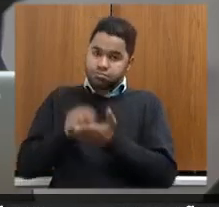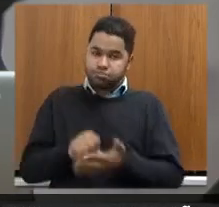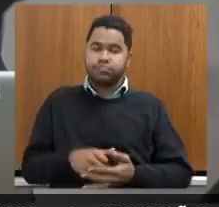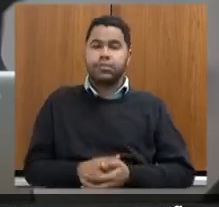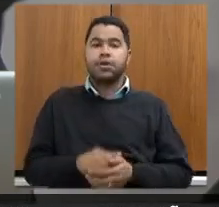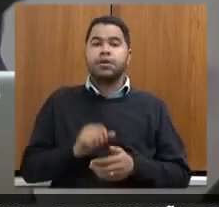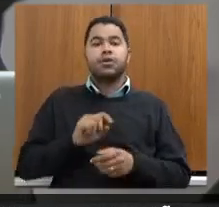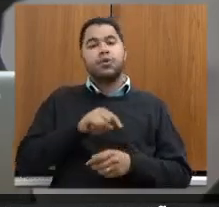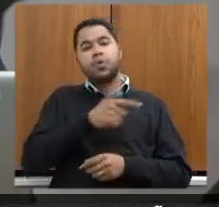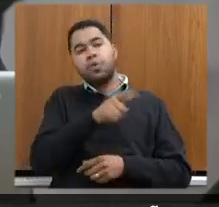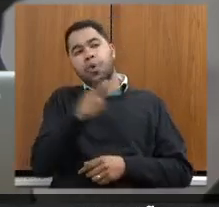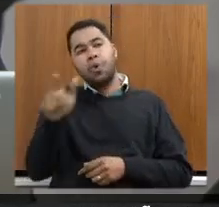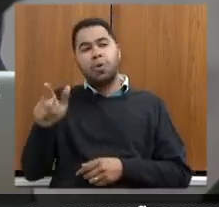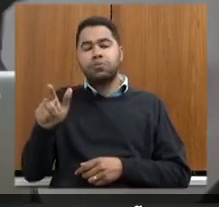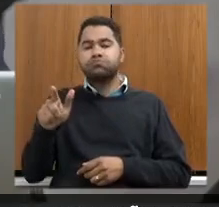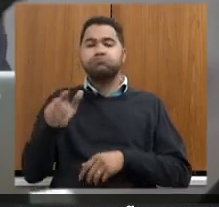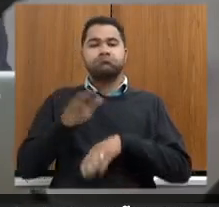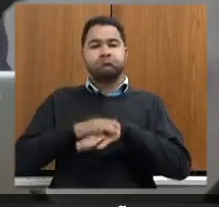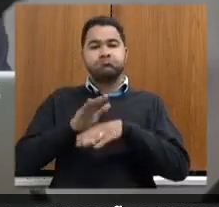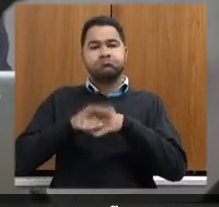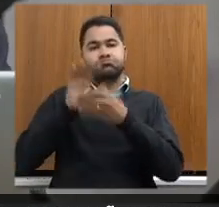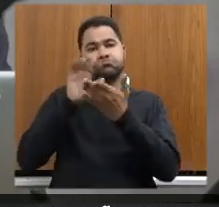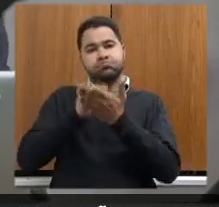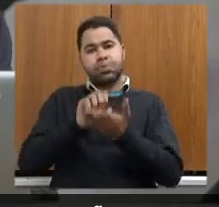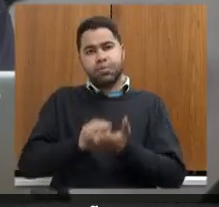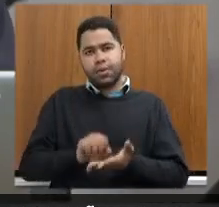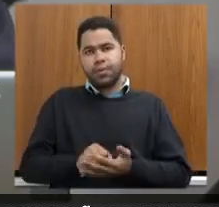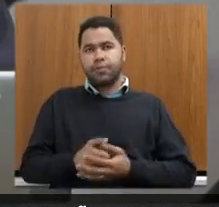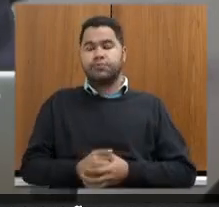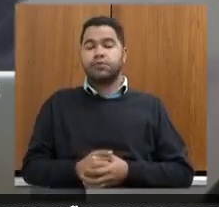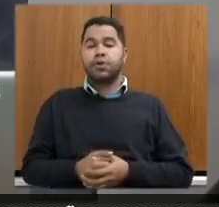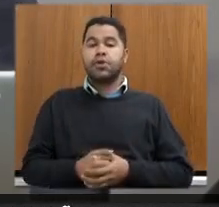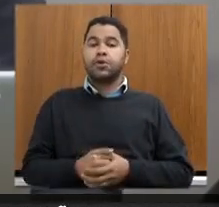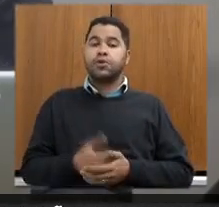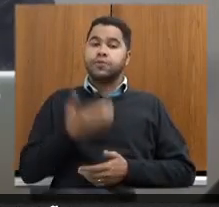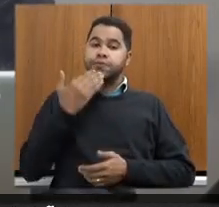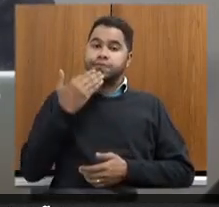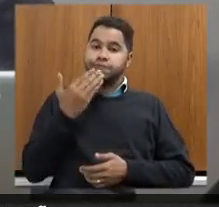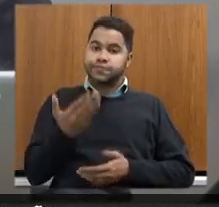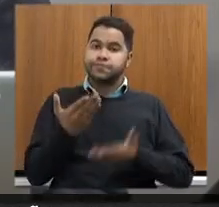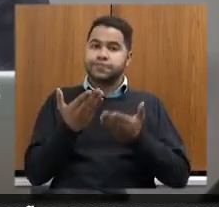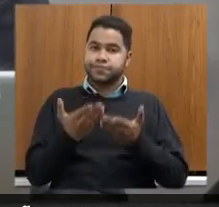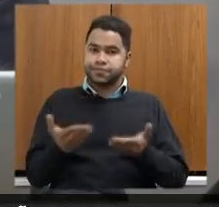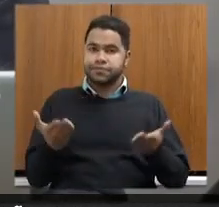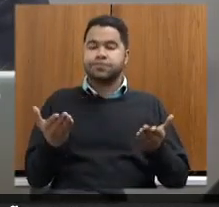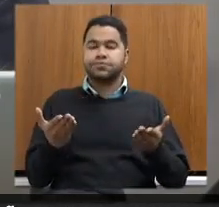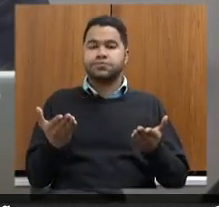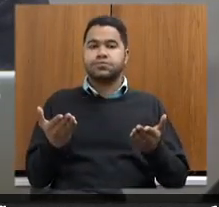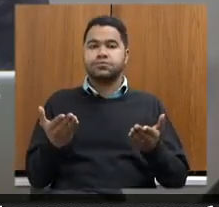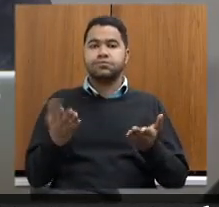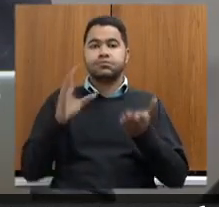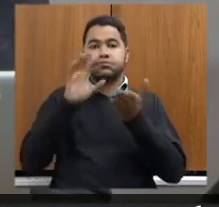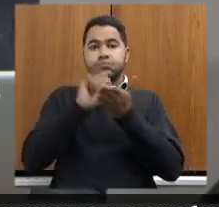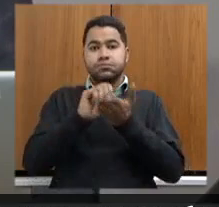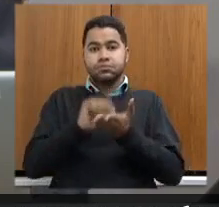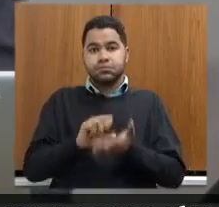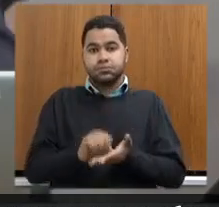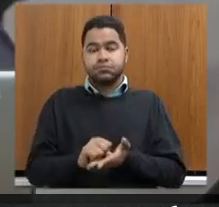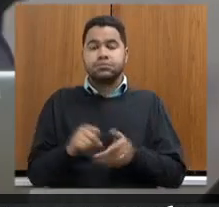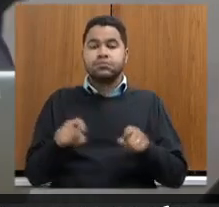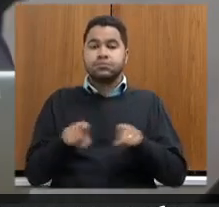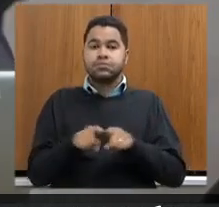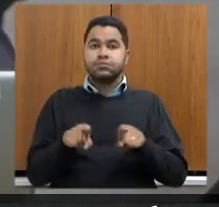e demais parlamentares por ordem de inscrição. Eu solicito aos parlamentares que façam a sua inscrição e